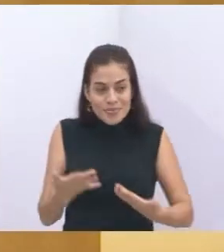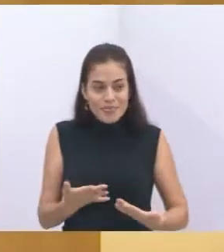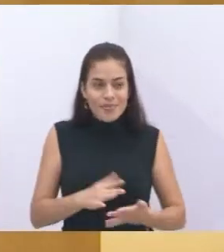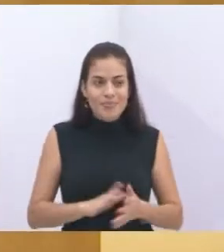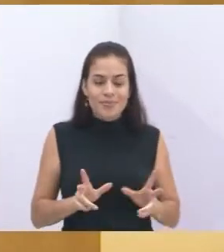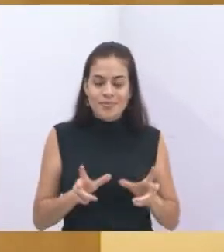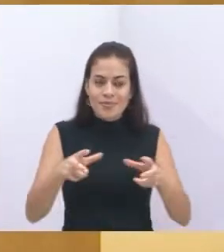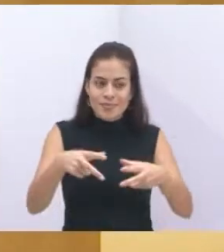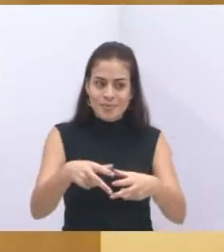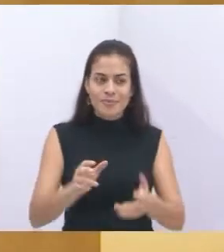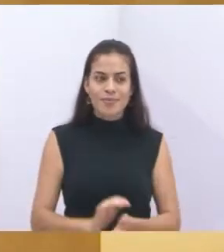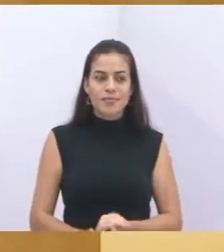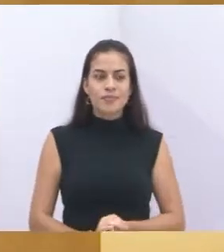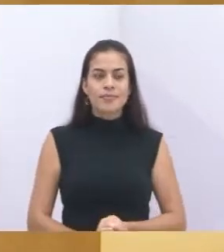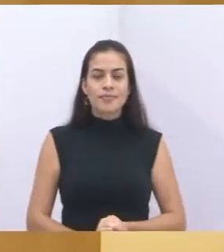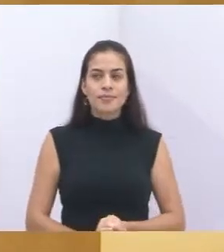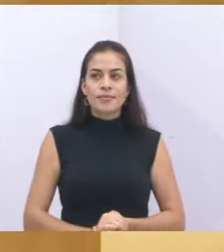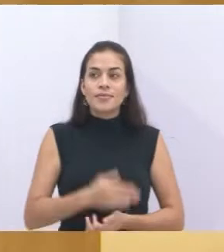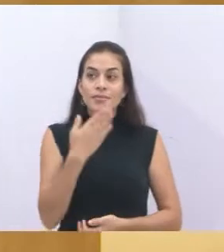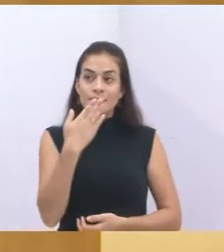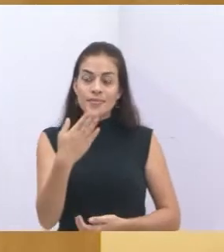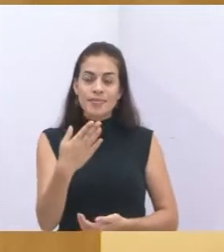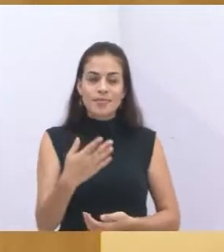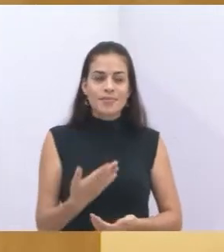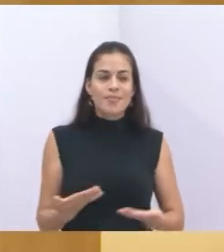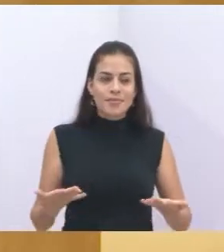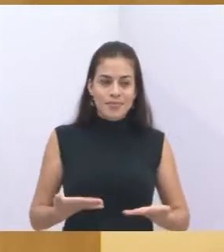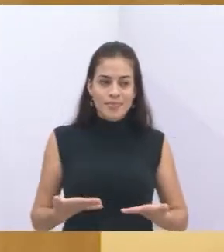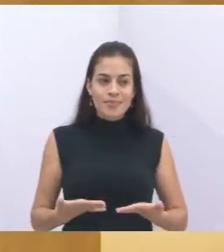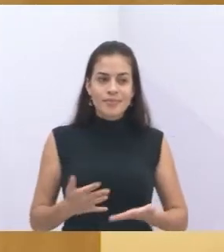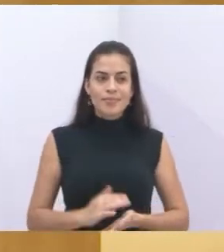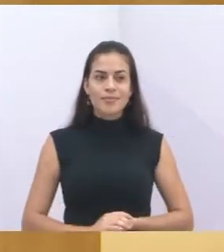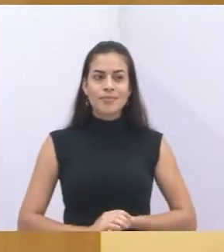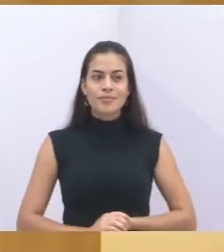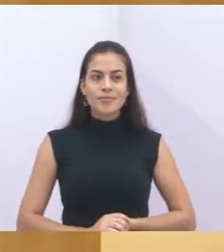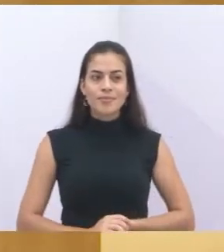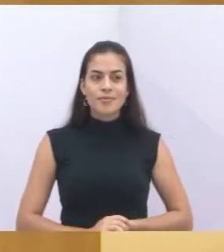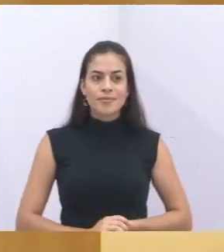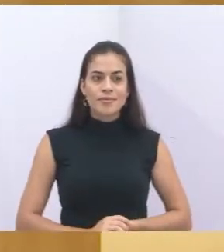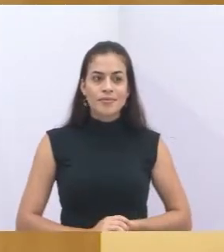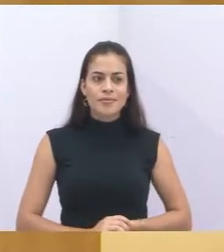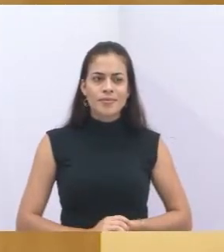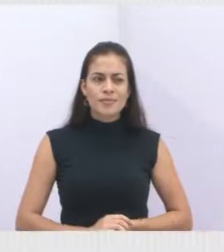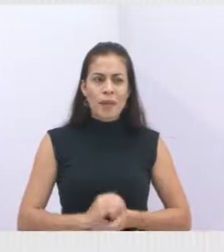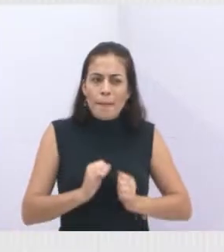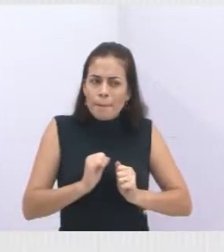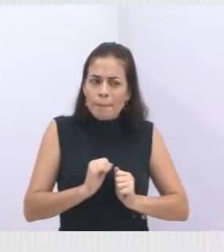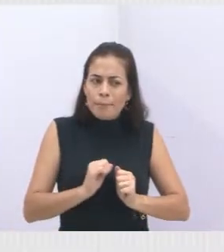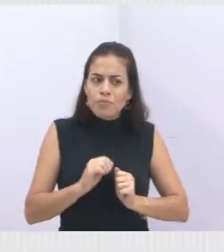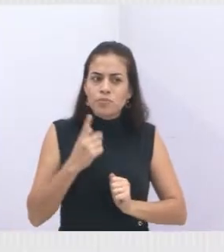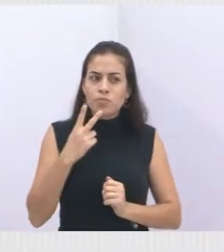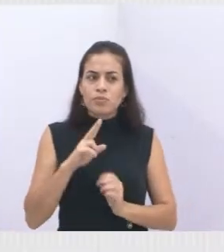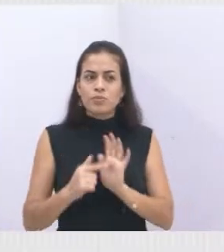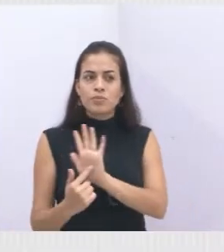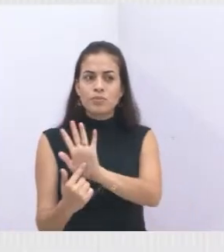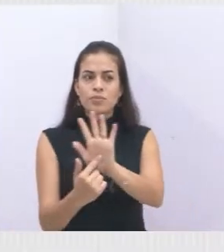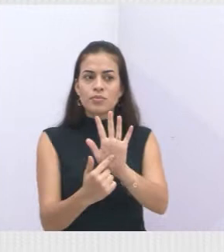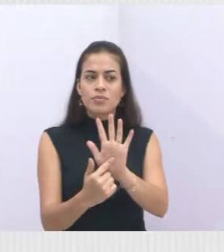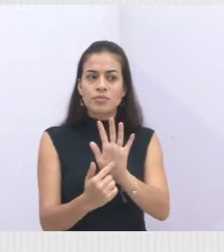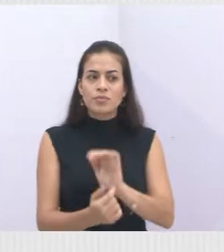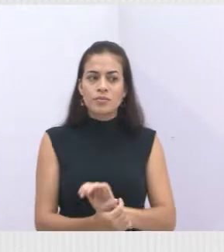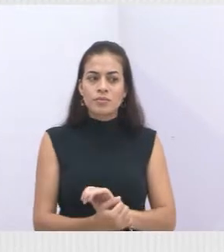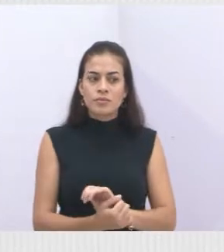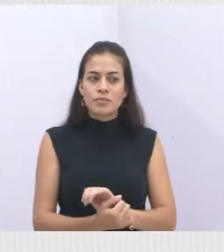E eu peço nesse momento que se já puder colocar uma apresentação que eu